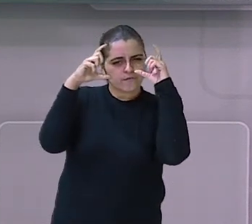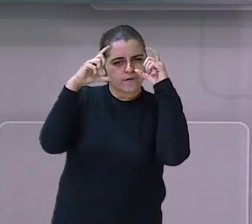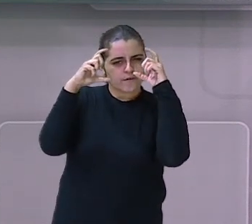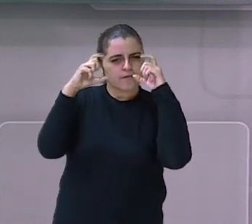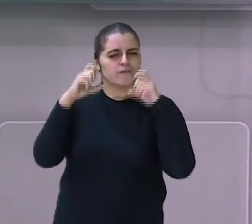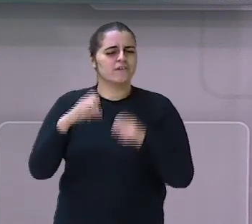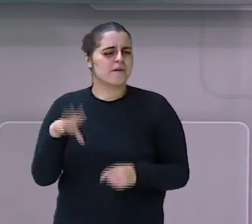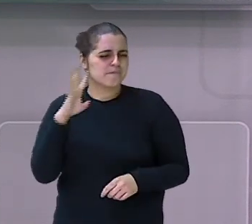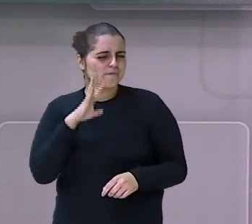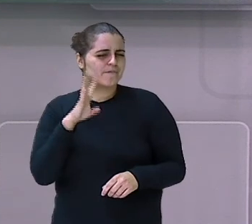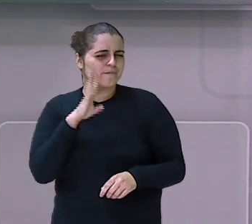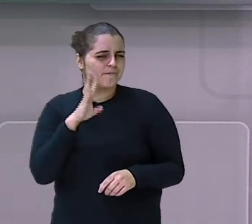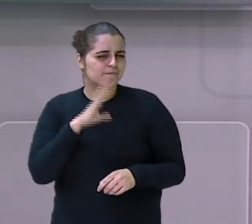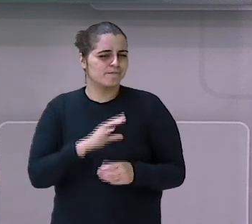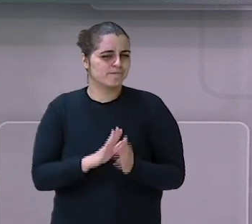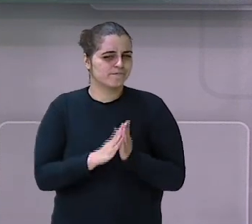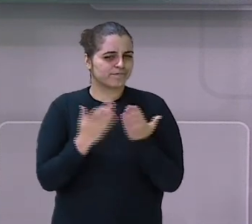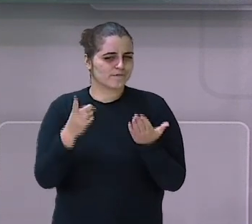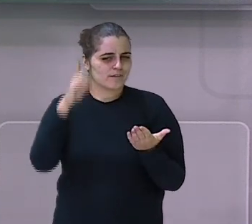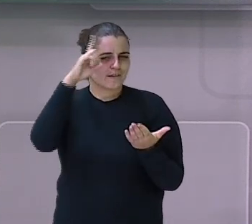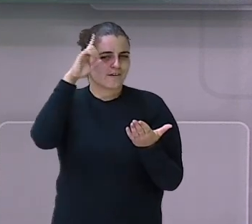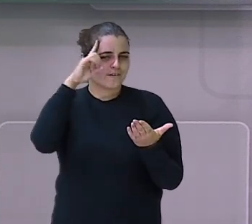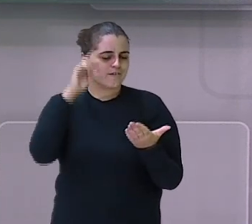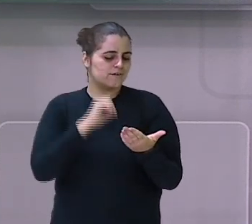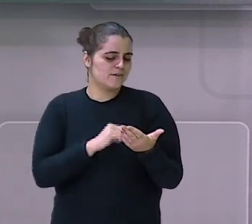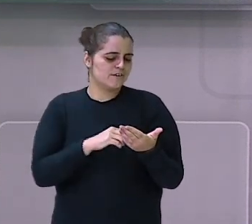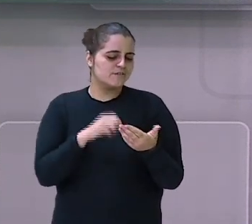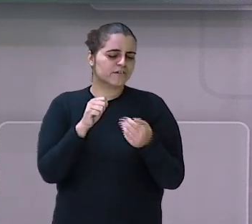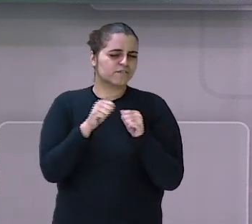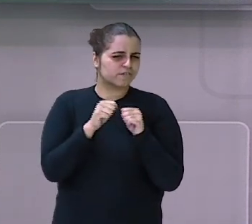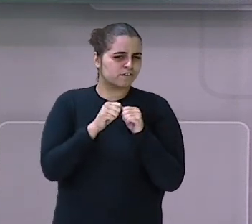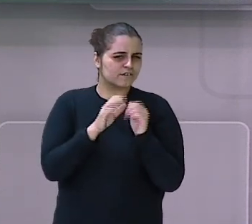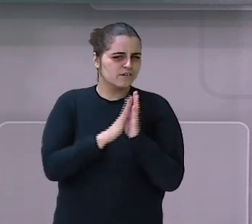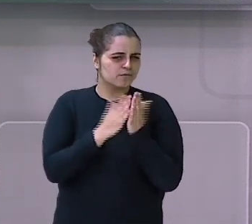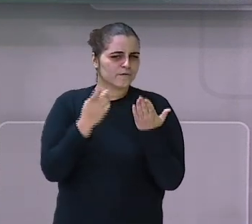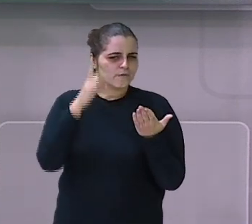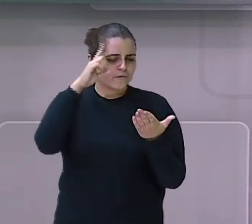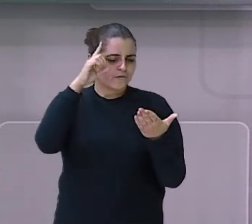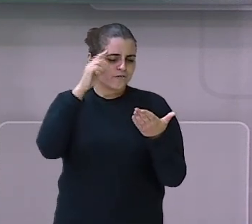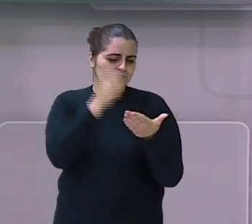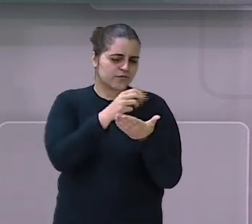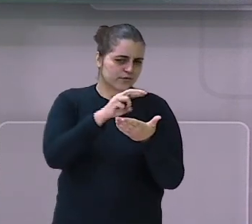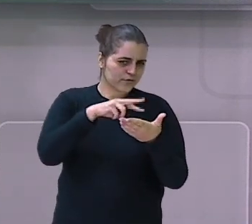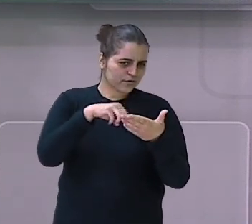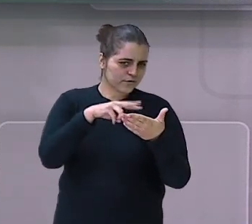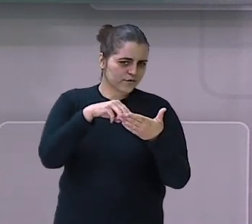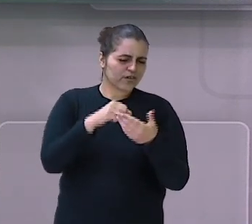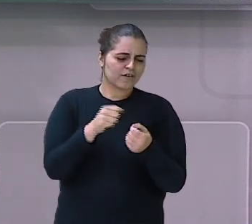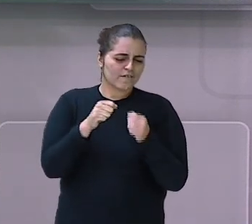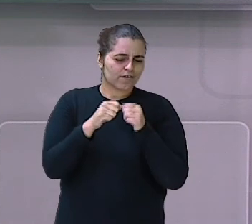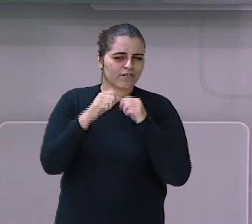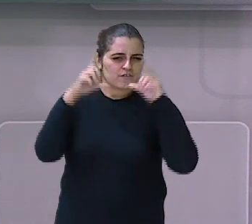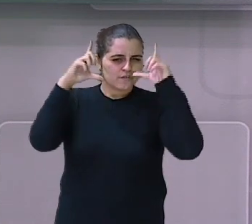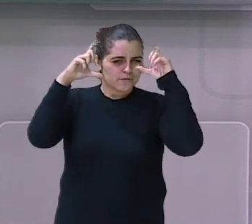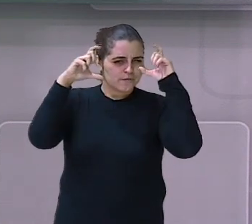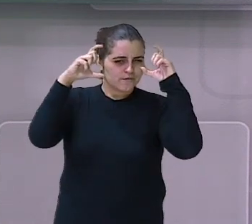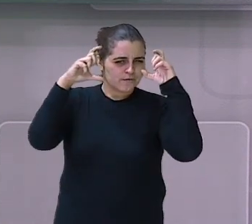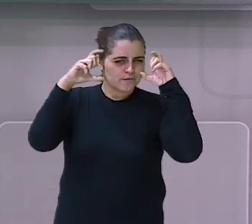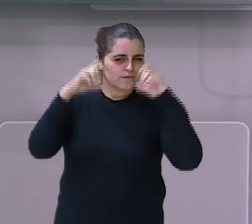fotos. É muito legal fazer um diário. Se você fizer um diário, faça e manda foto aqui pra gente.